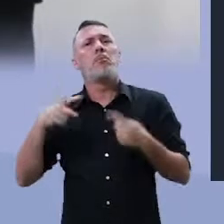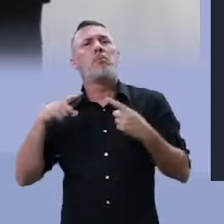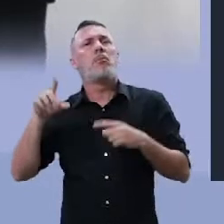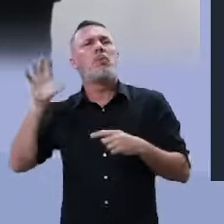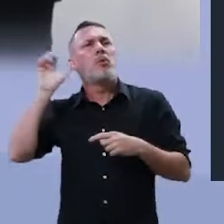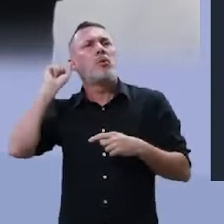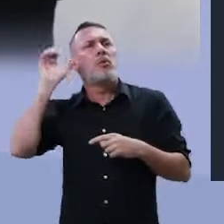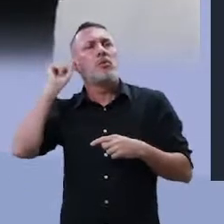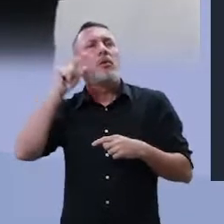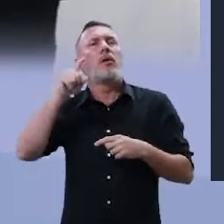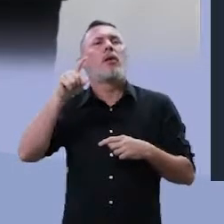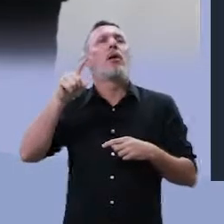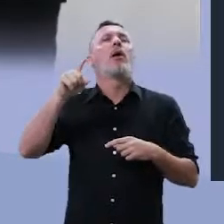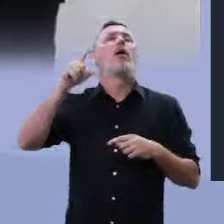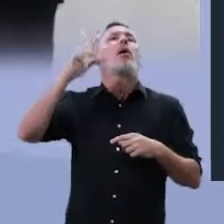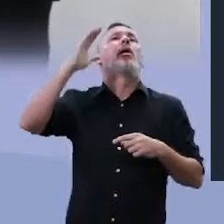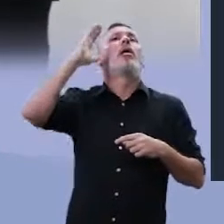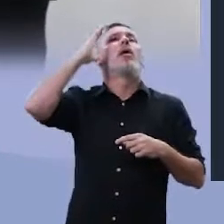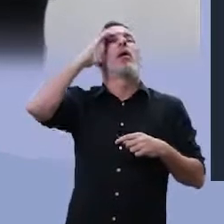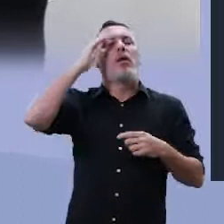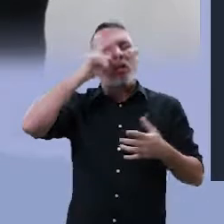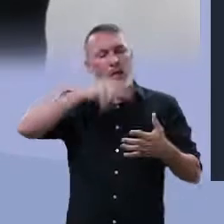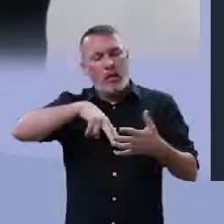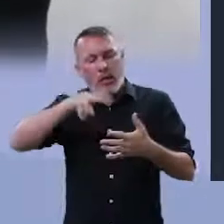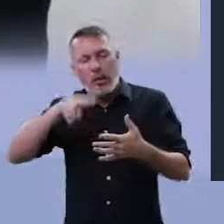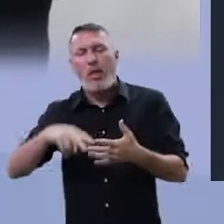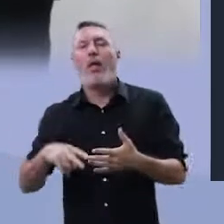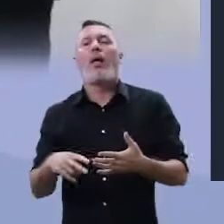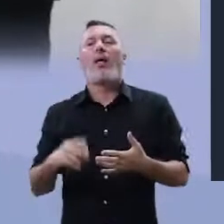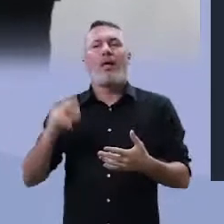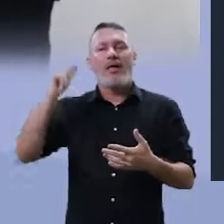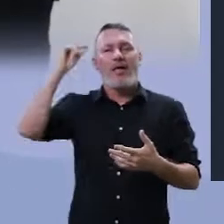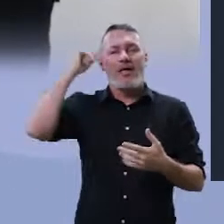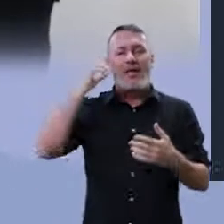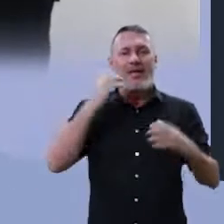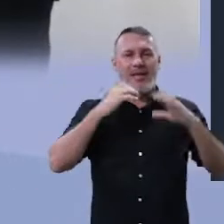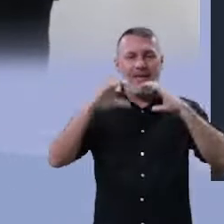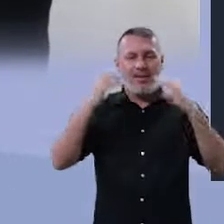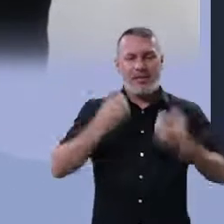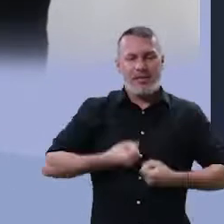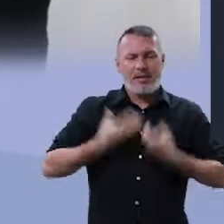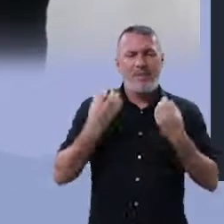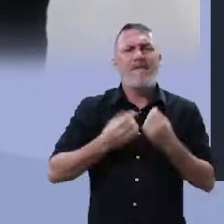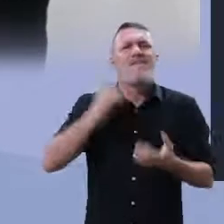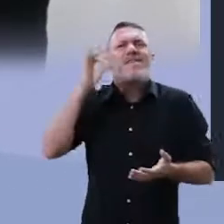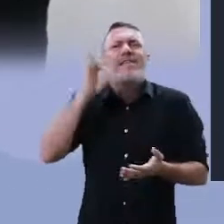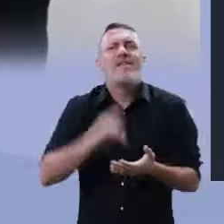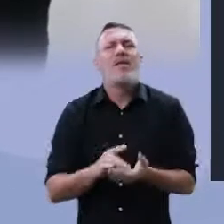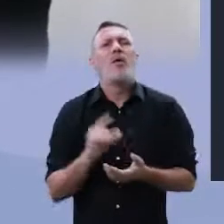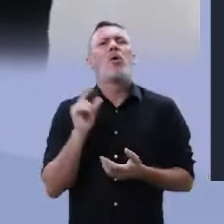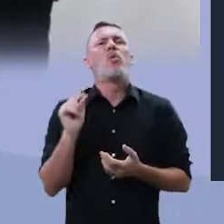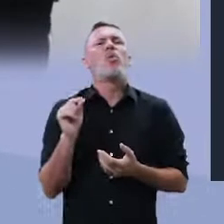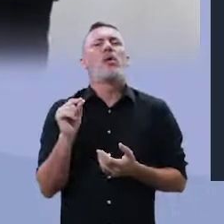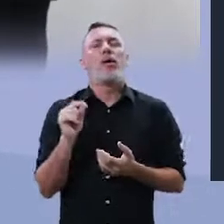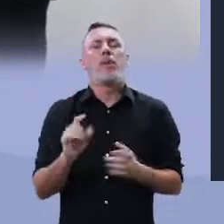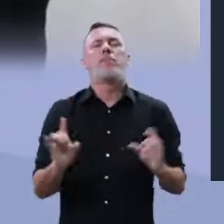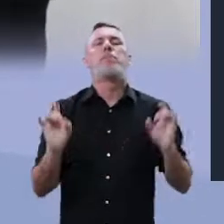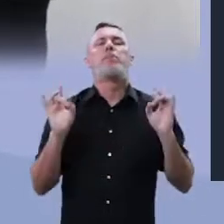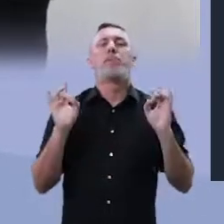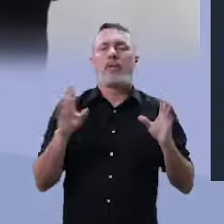momento, vá ouvir para você entender o que Chico Buarque está, na verdade, nos contando e